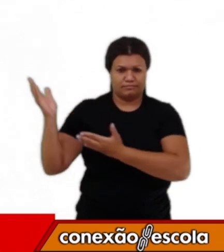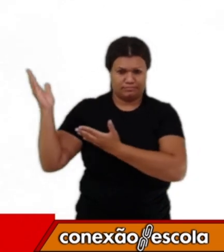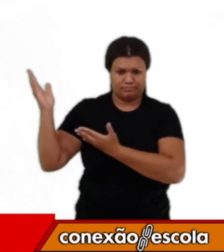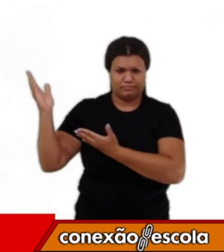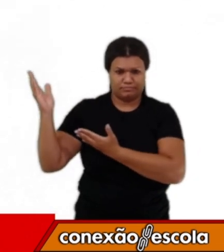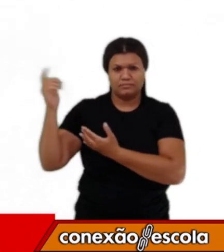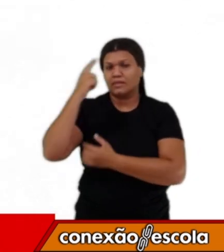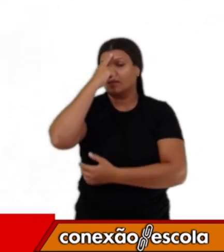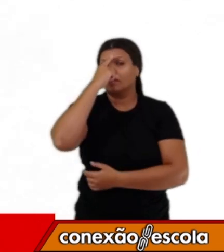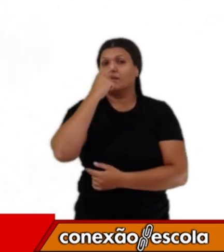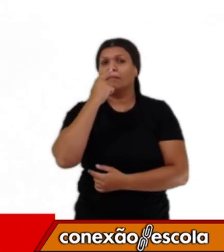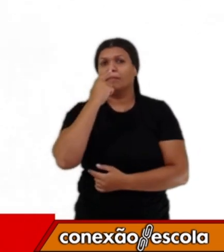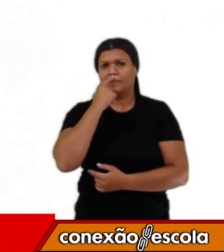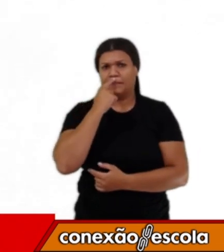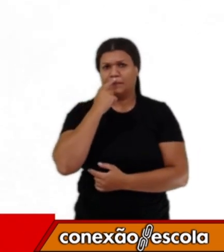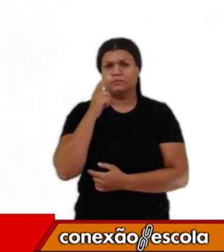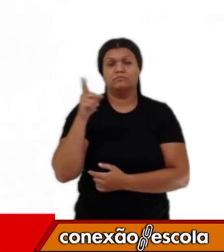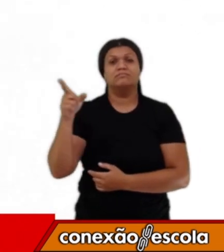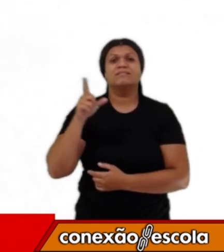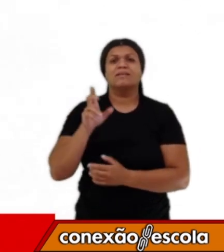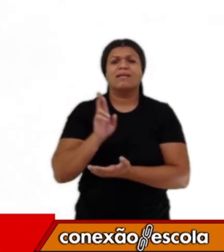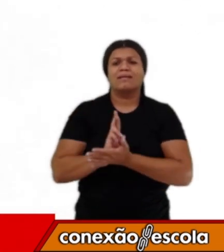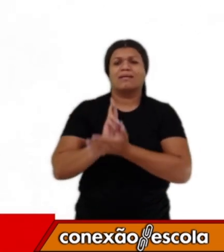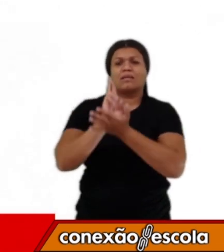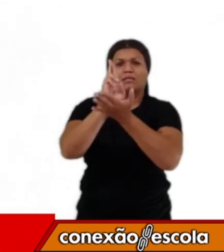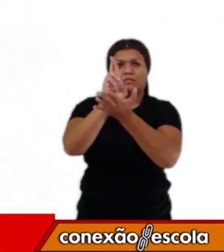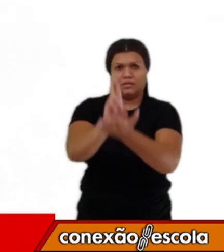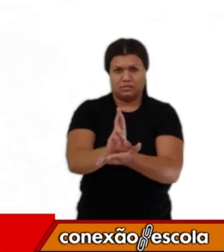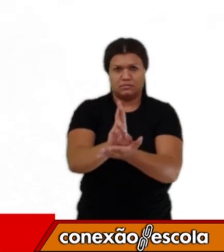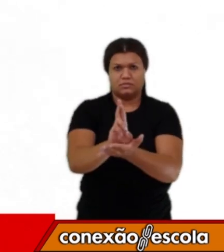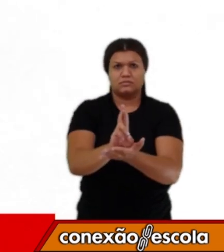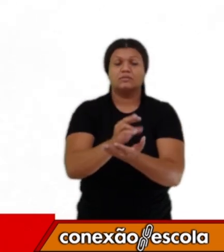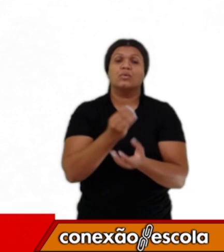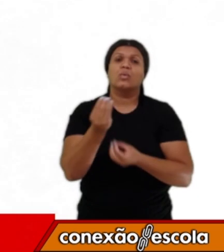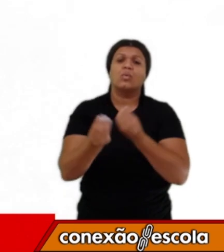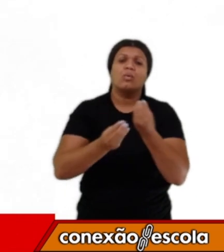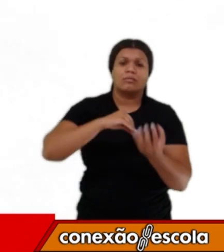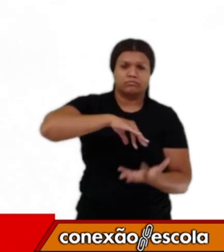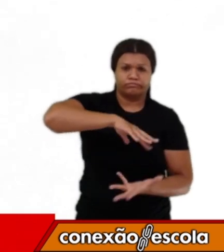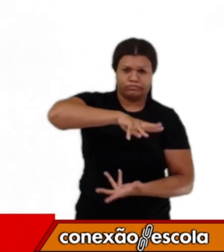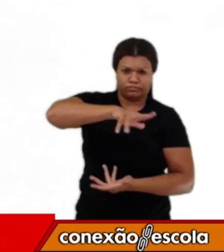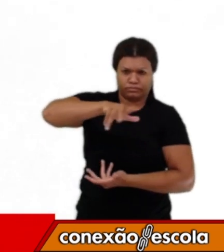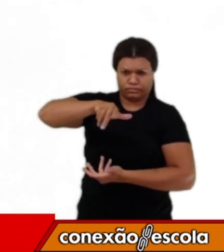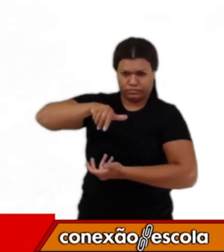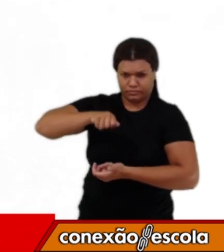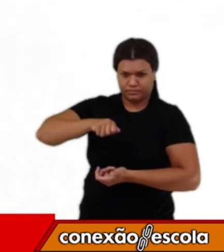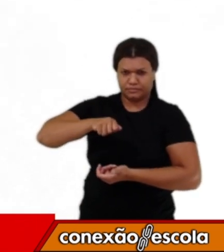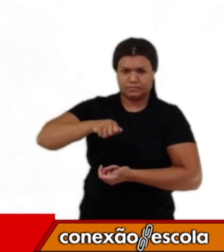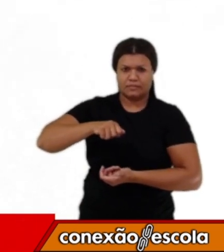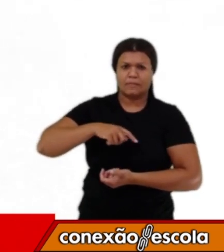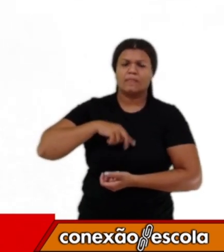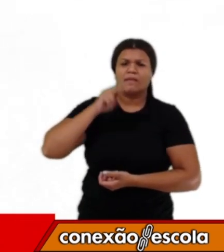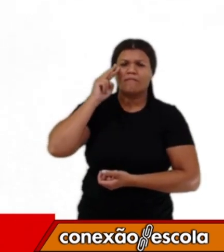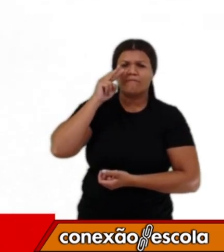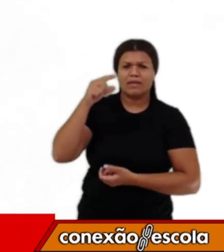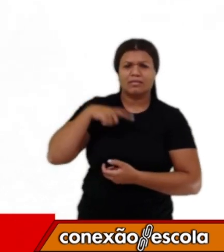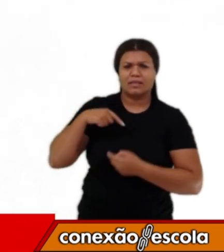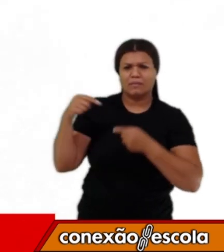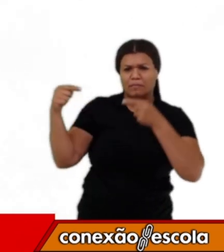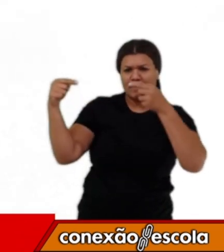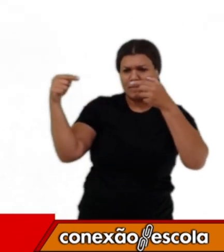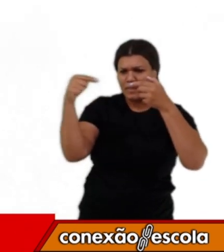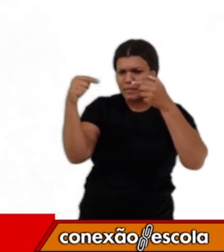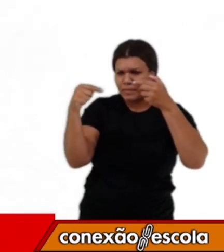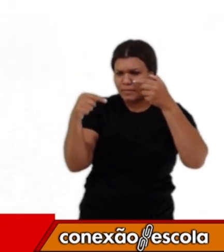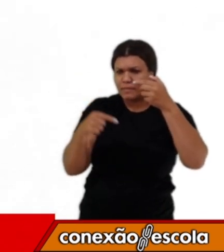tela de vocês é a representação do nosso planeta Terra e as setinhas vermelhas